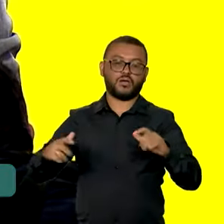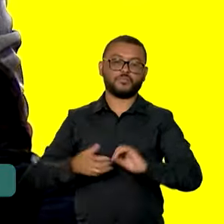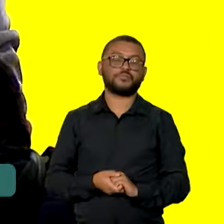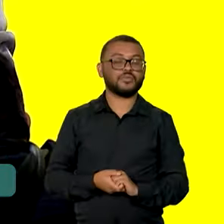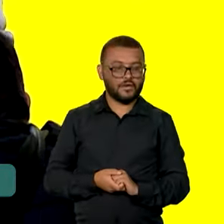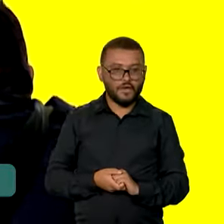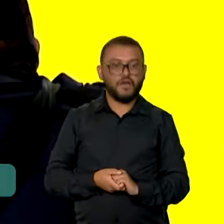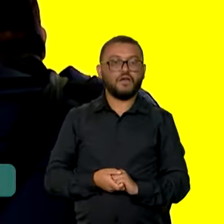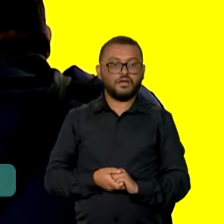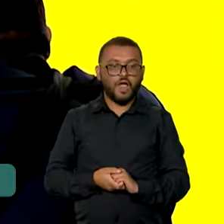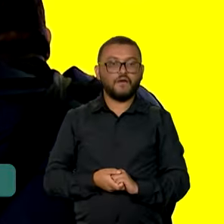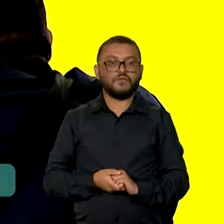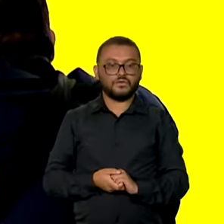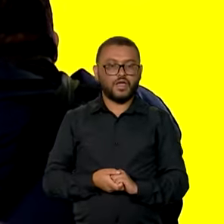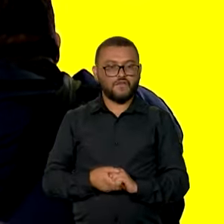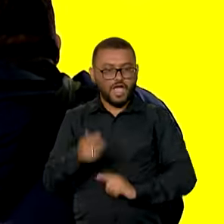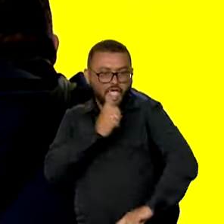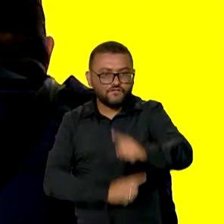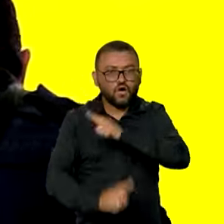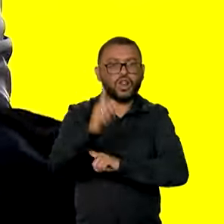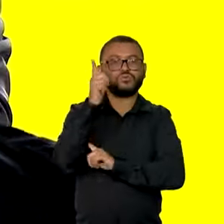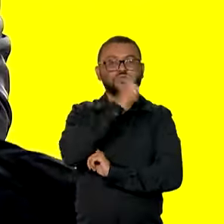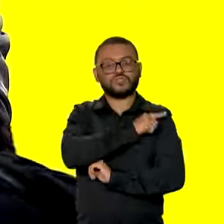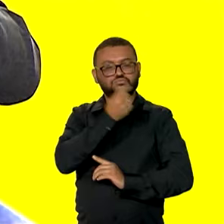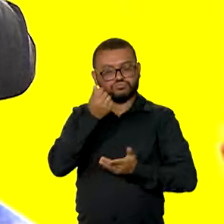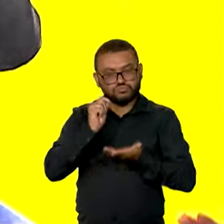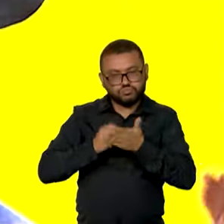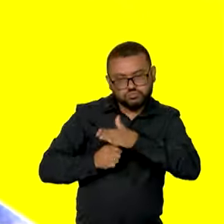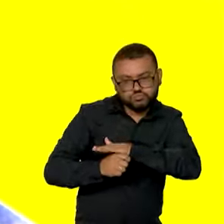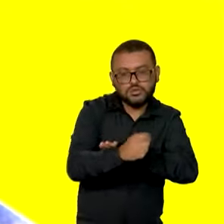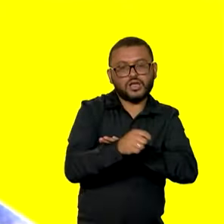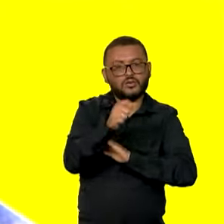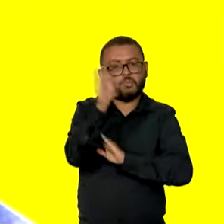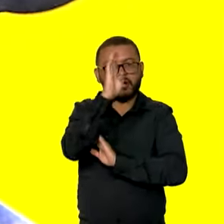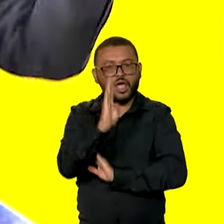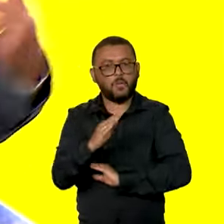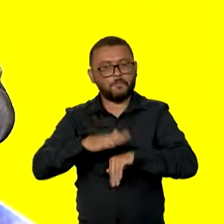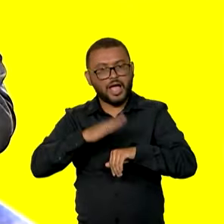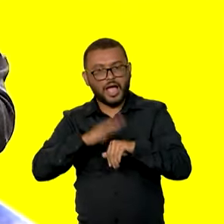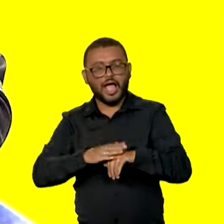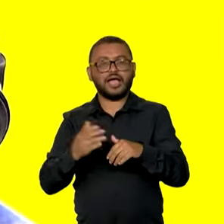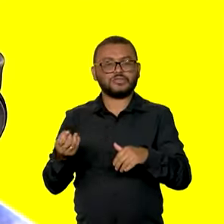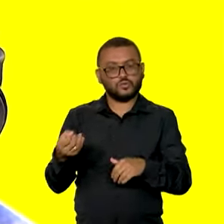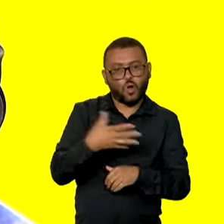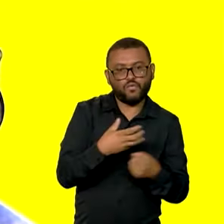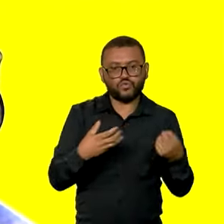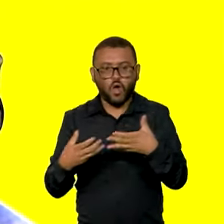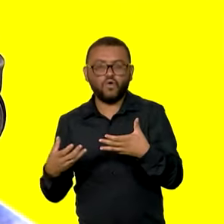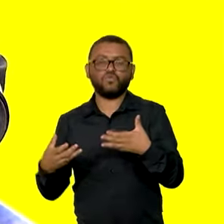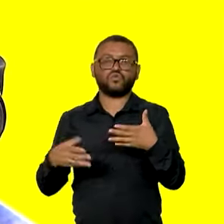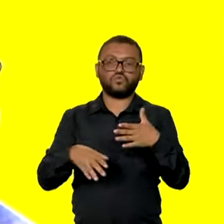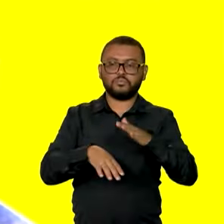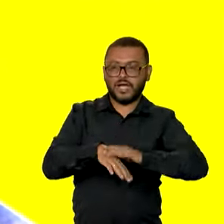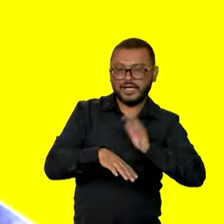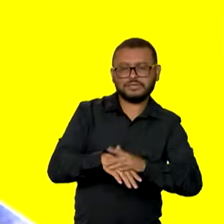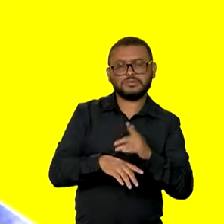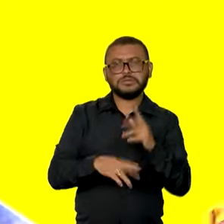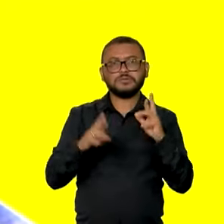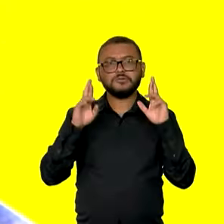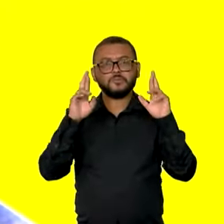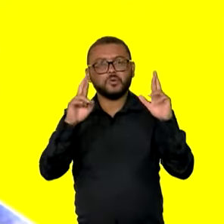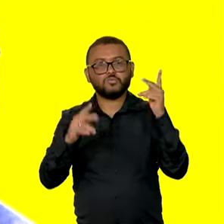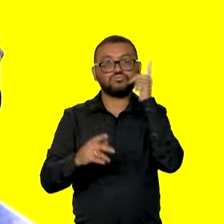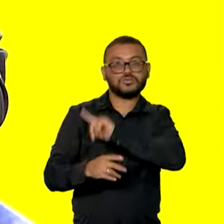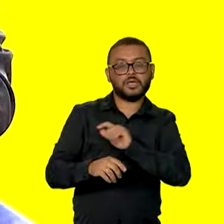vai ser uma grande revolução de investimentos no Brasil. Então nós vamos ter muito movimento ao mesmo tempo e a gente torce para que